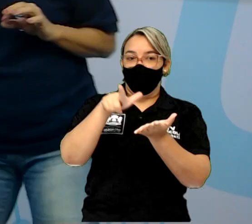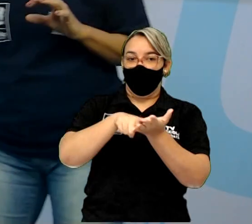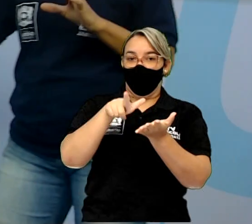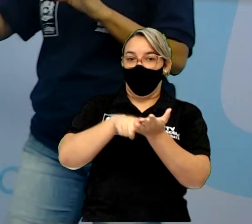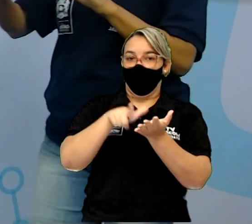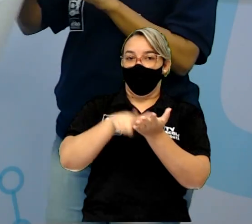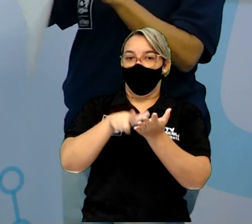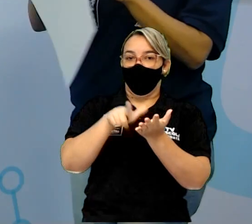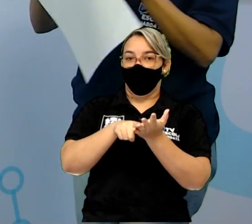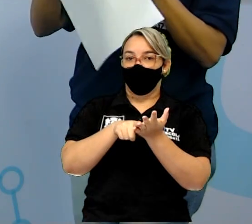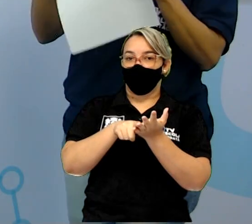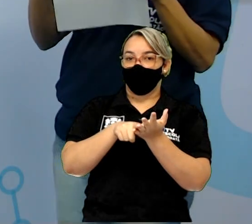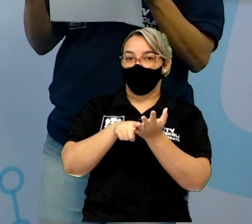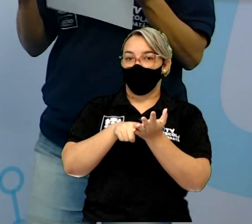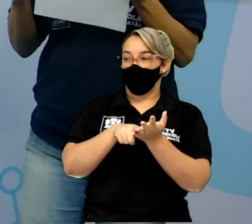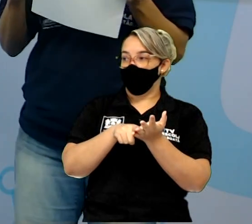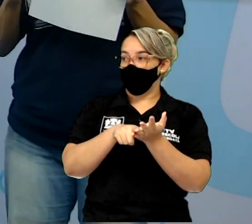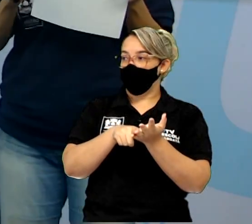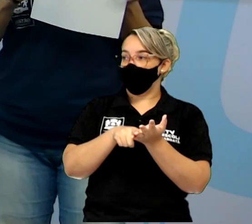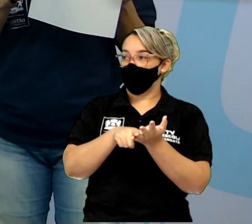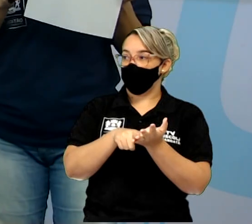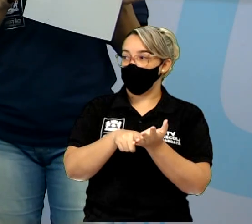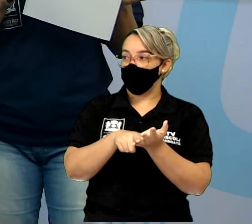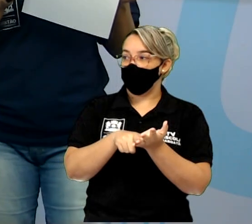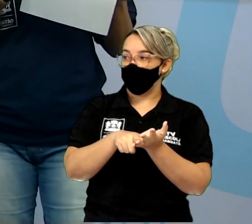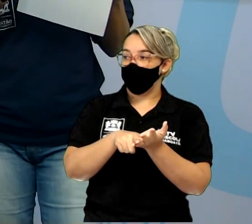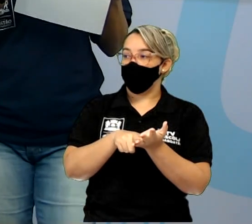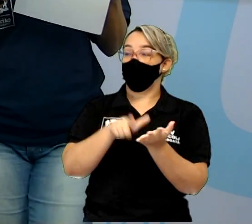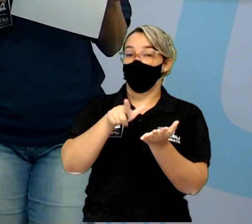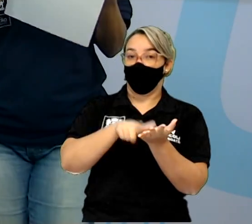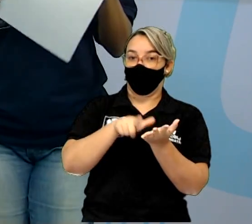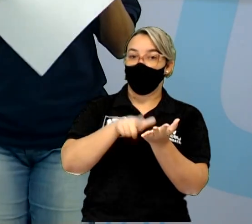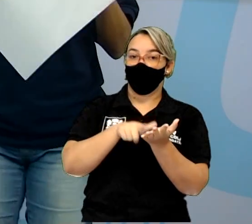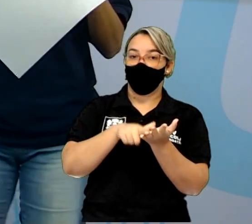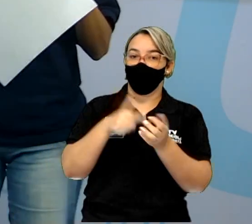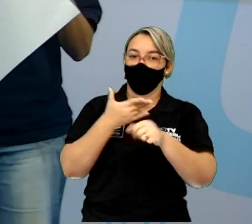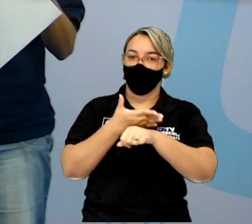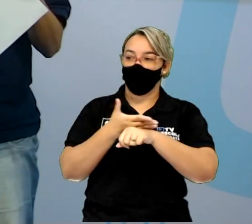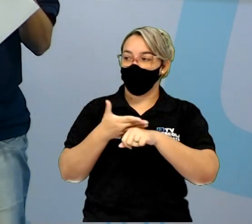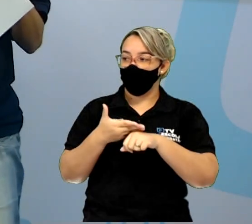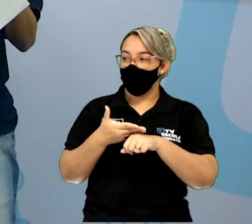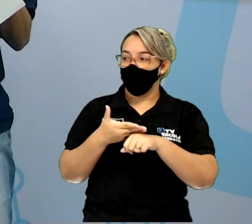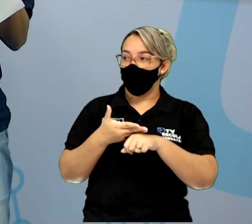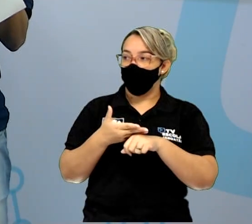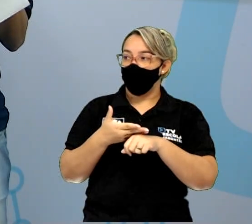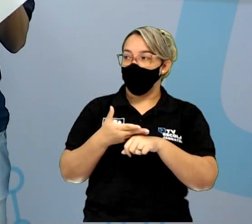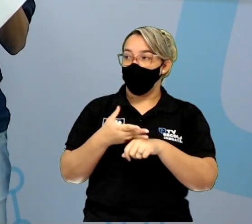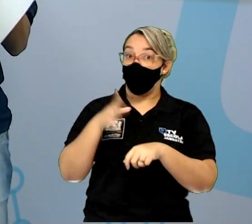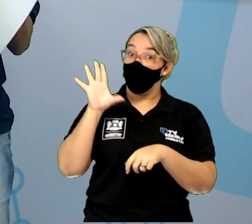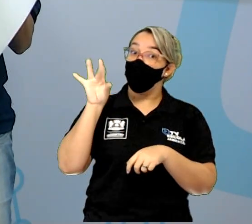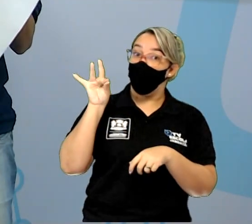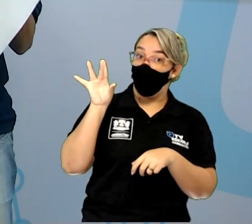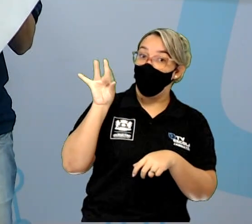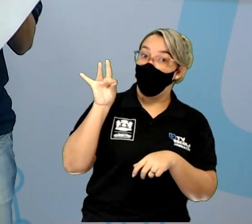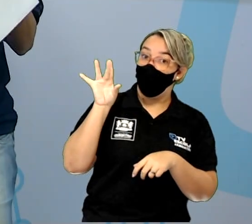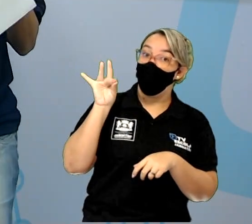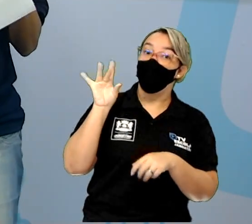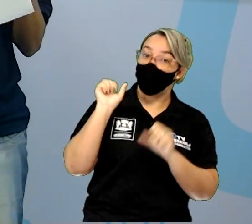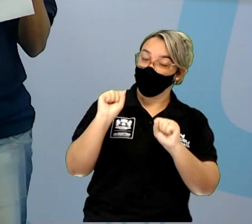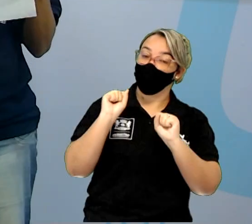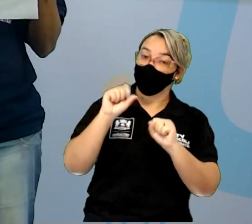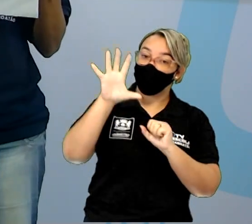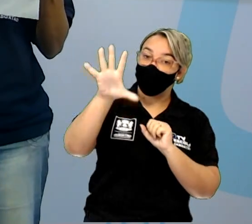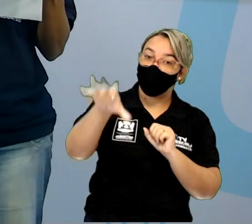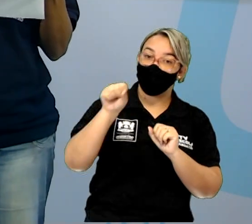papel e temos também cola, vocês podem pegar aí na casa de